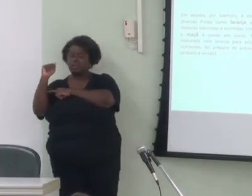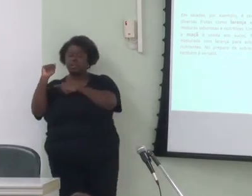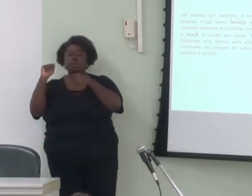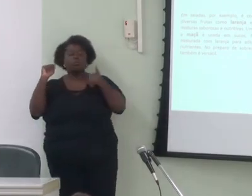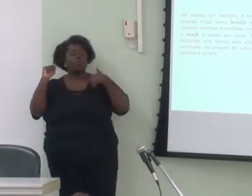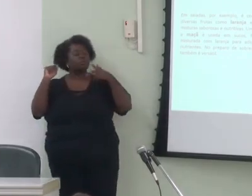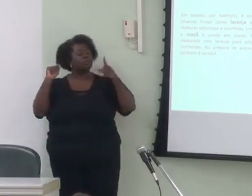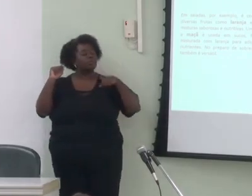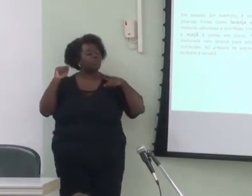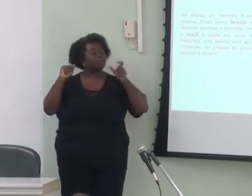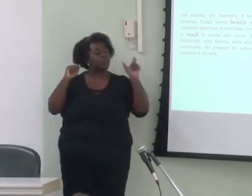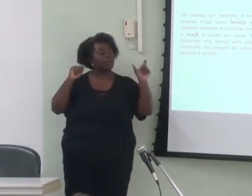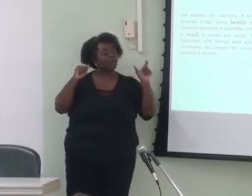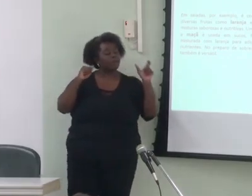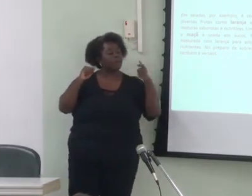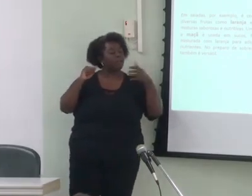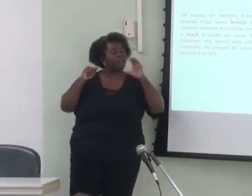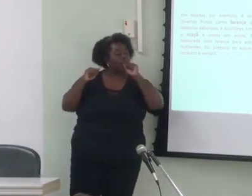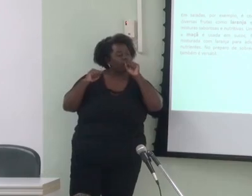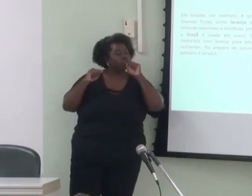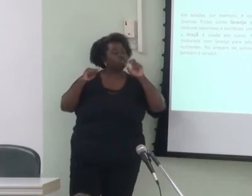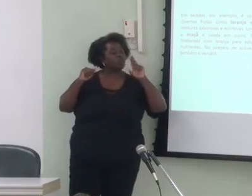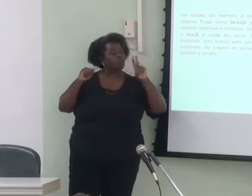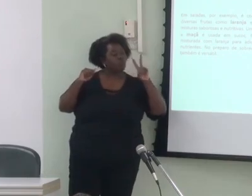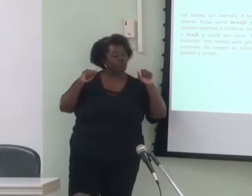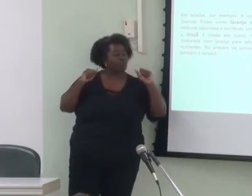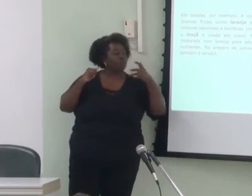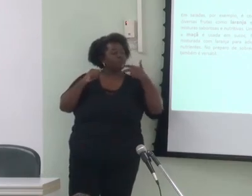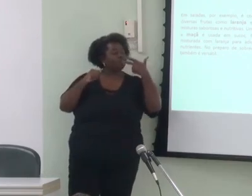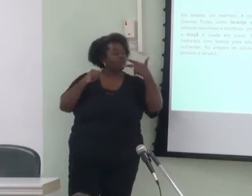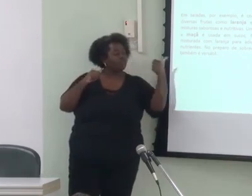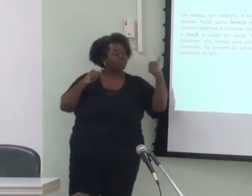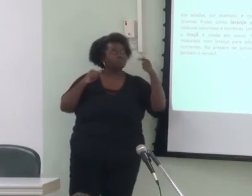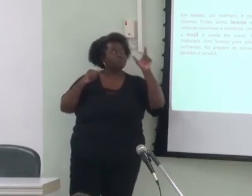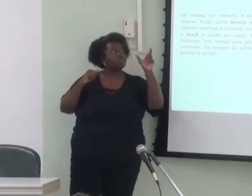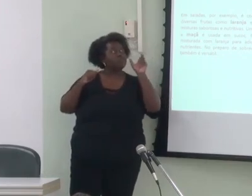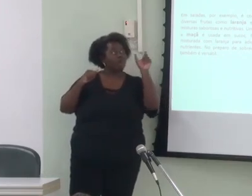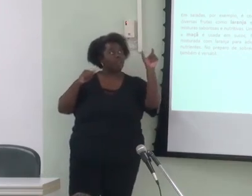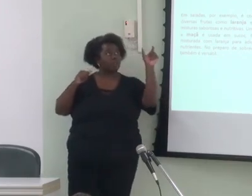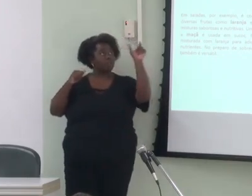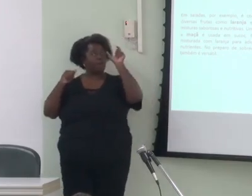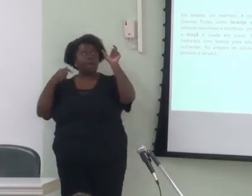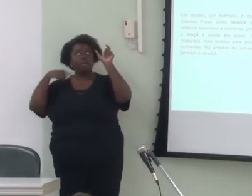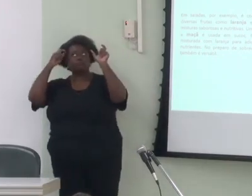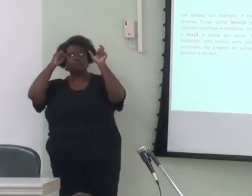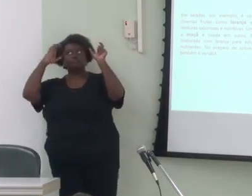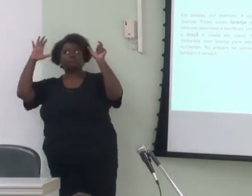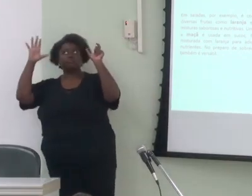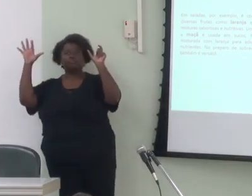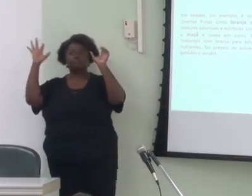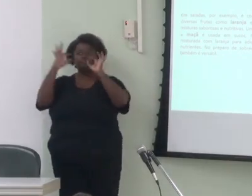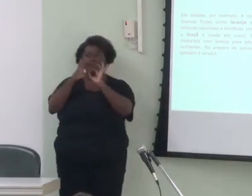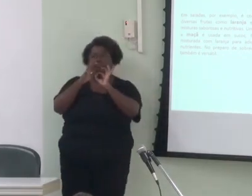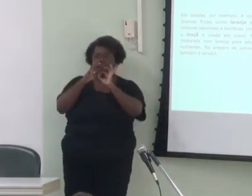uva e outras da categoria de frutas em geral do que quando exposto a palavras não relacionadas à categoria fruta